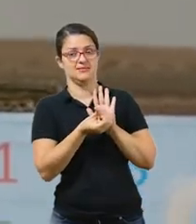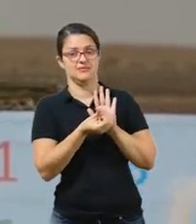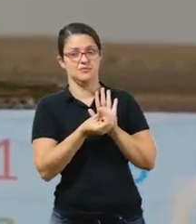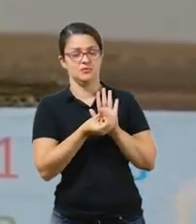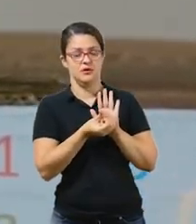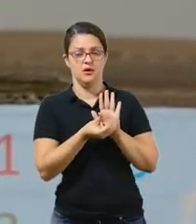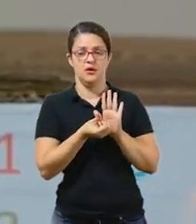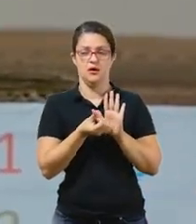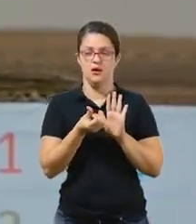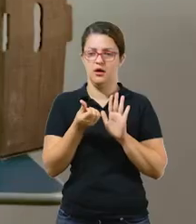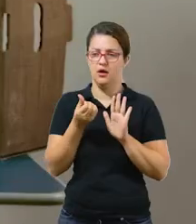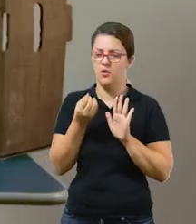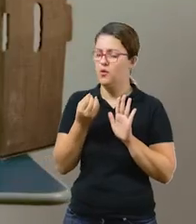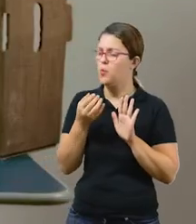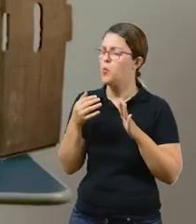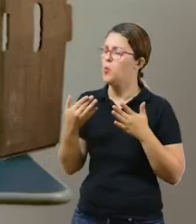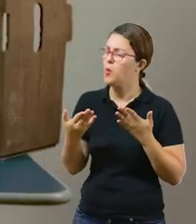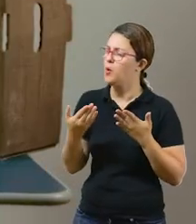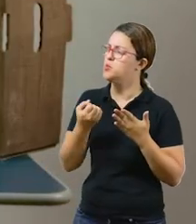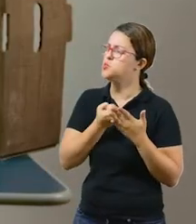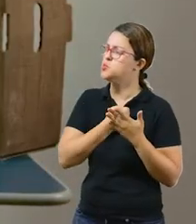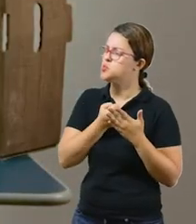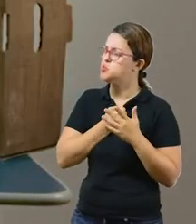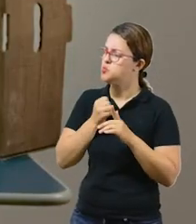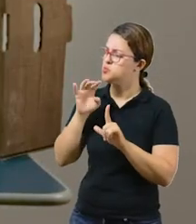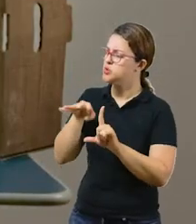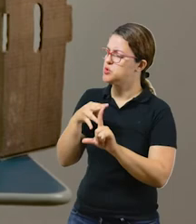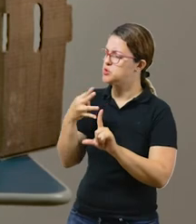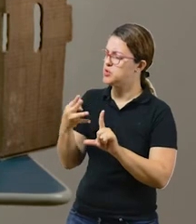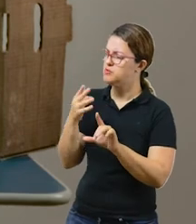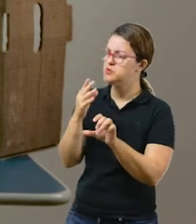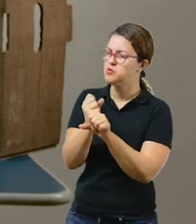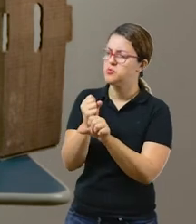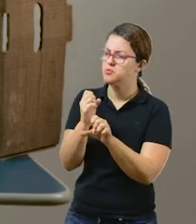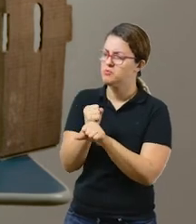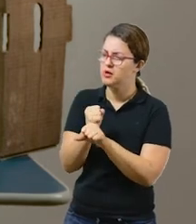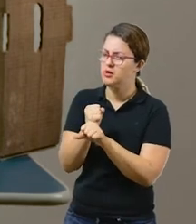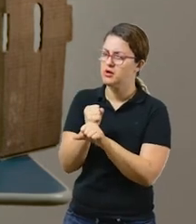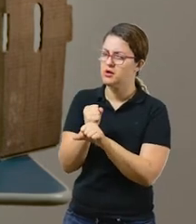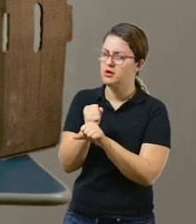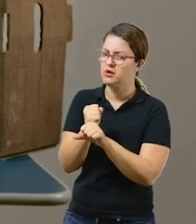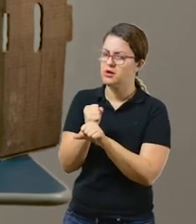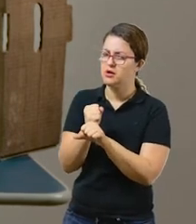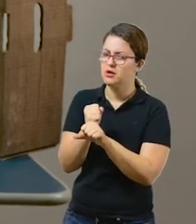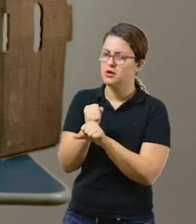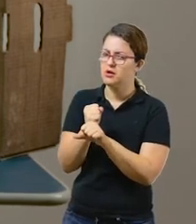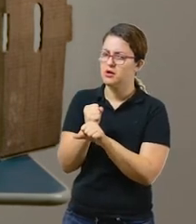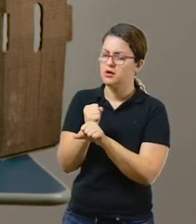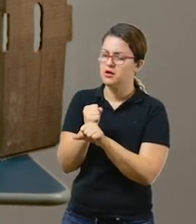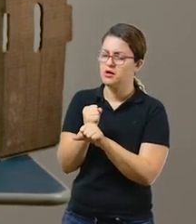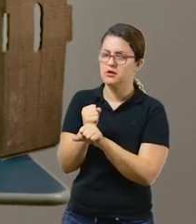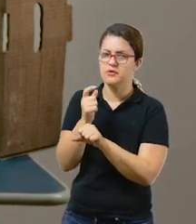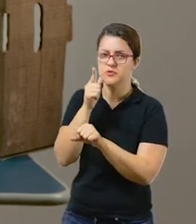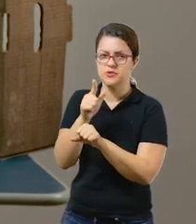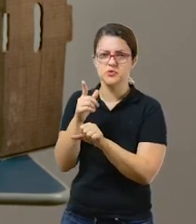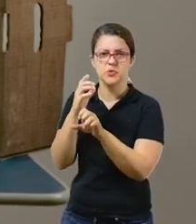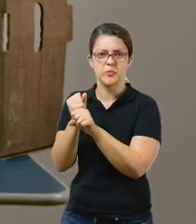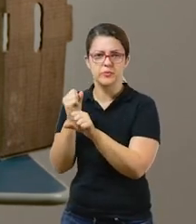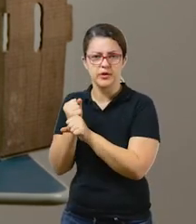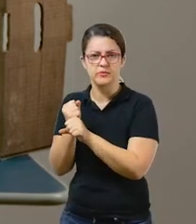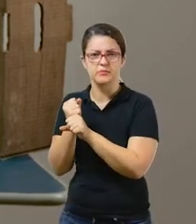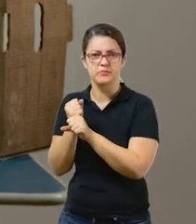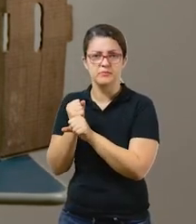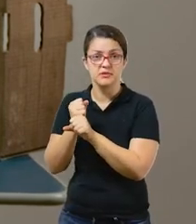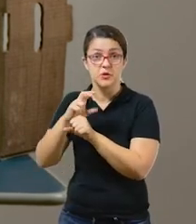pra ela conseguir o número seis, quais os números que ela vai ter que somar aqui? Ela pode usar dois a três números no